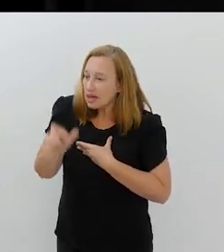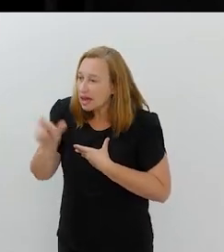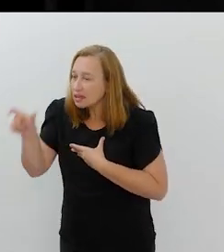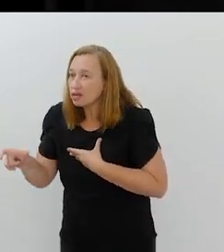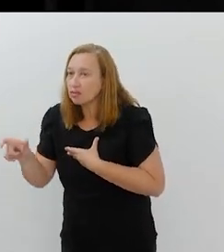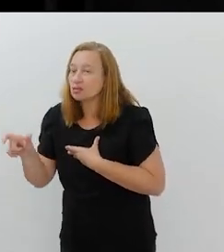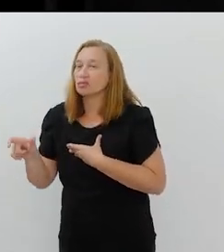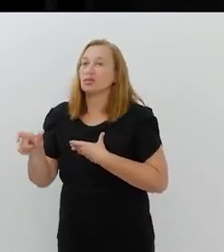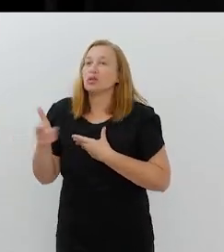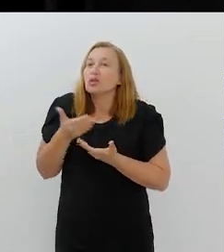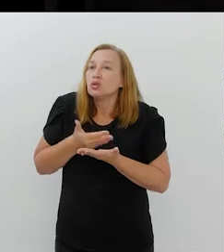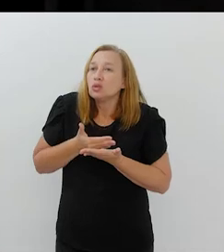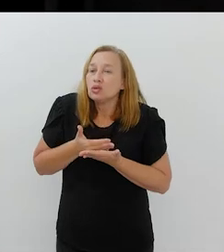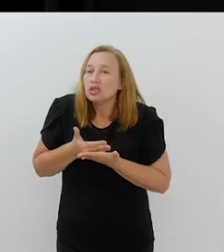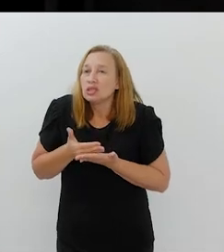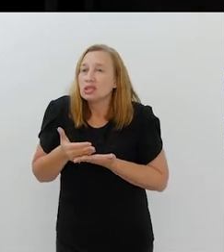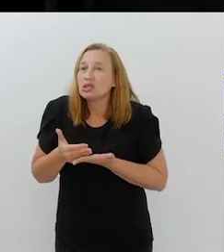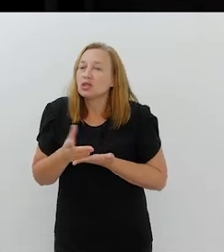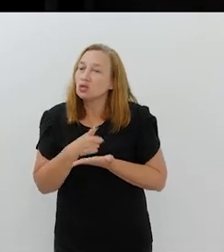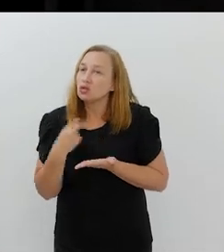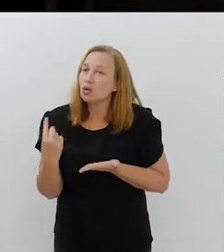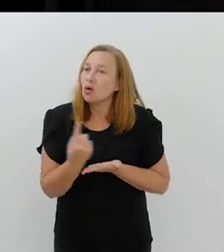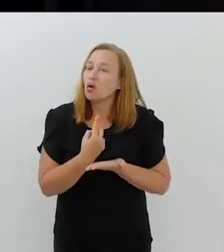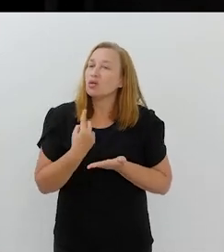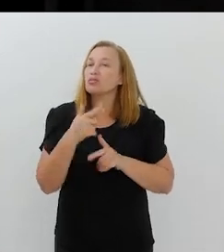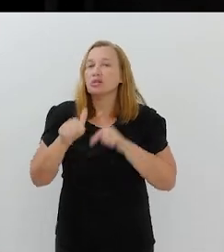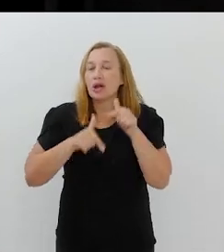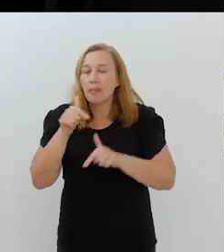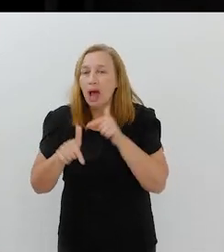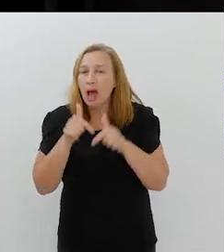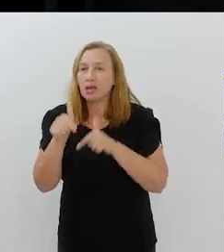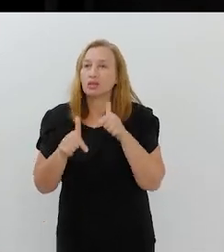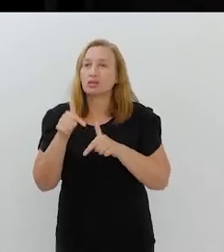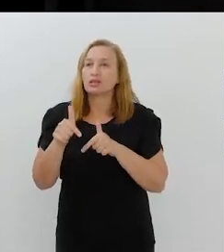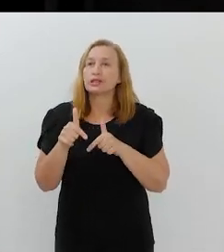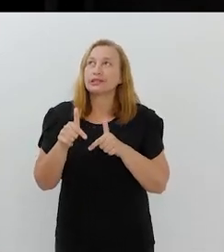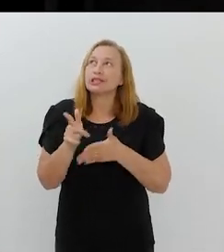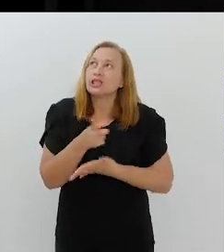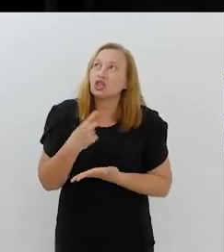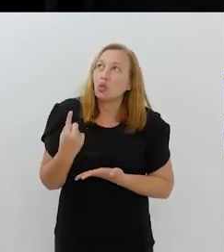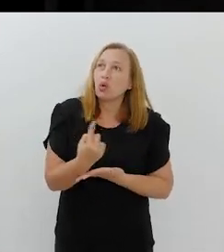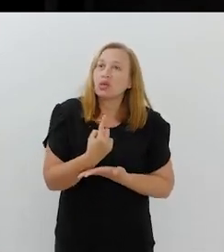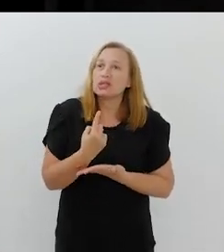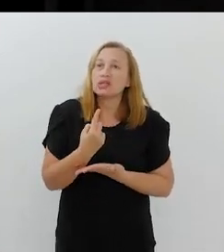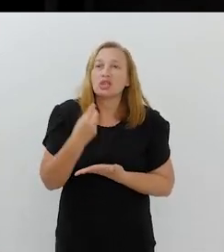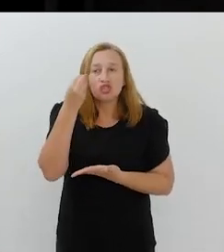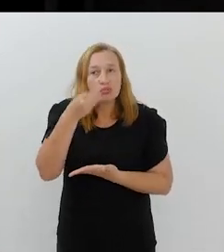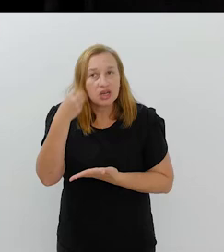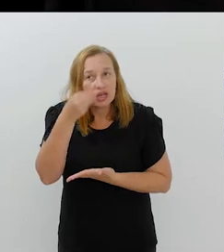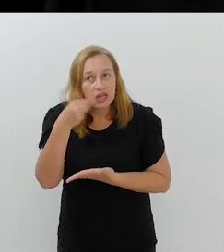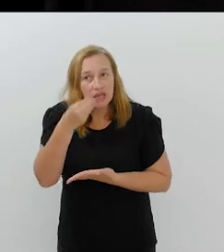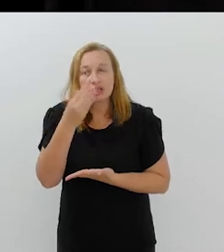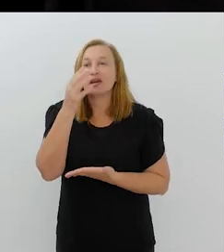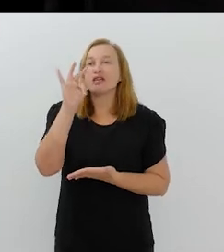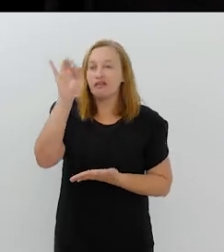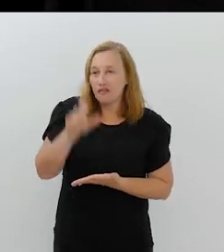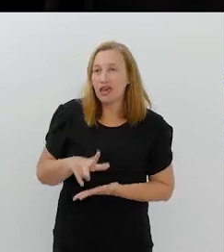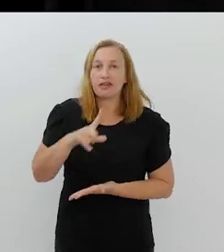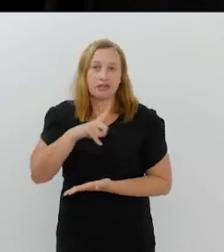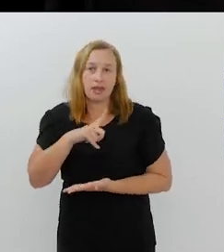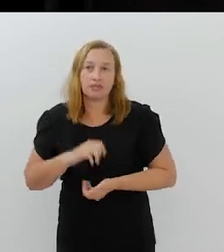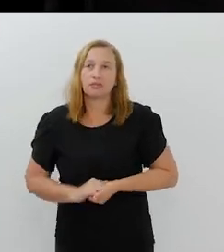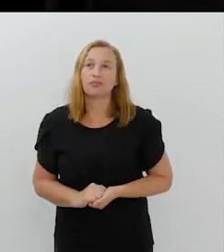mudança e essa mudança ela vem a acontecer a partir dos nossos trabalhos, a partir da